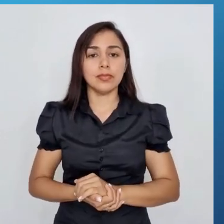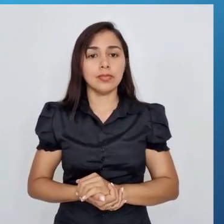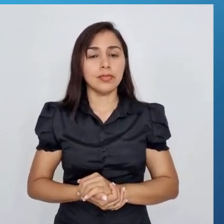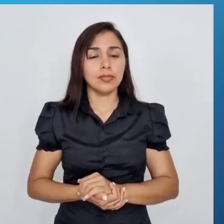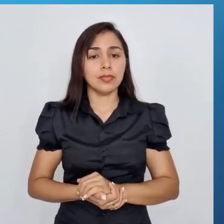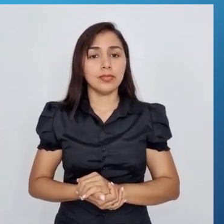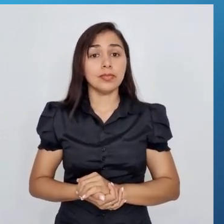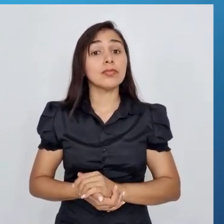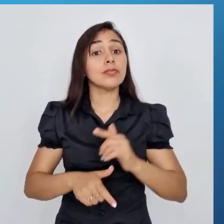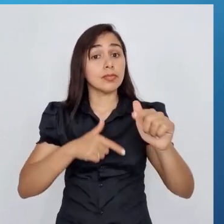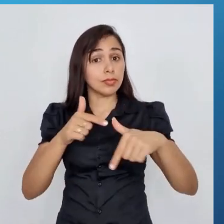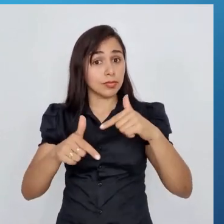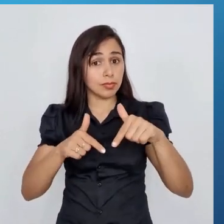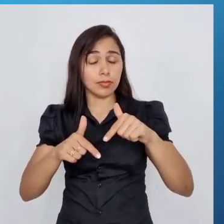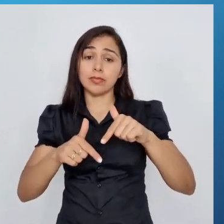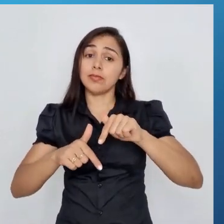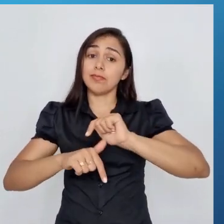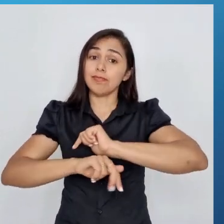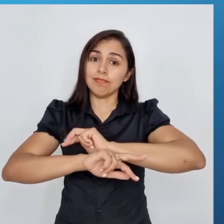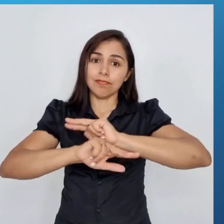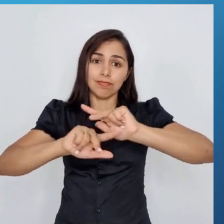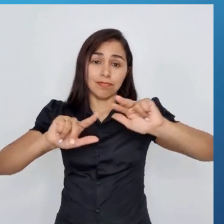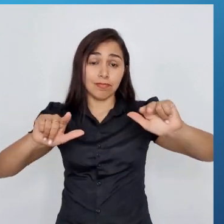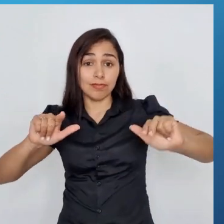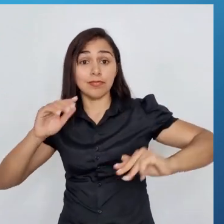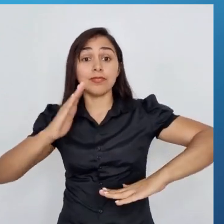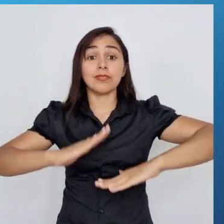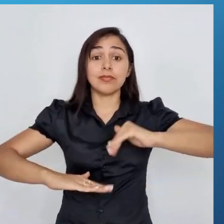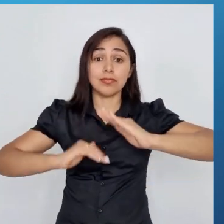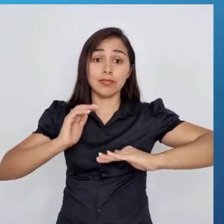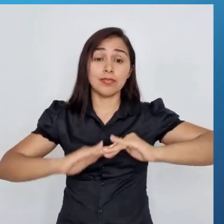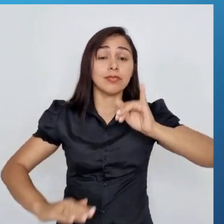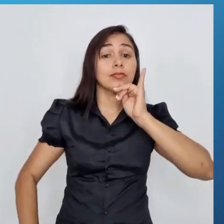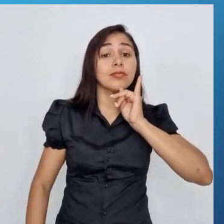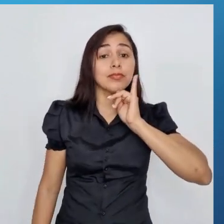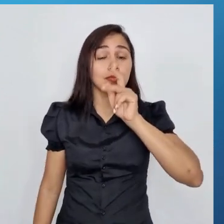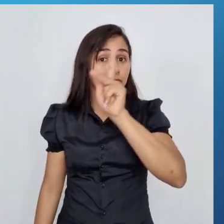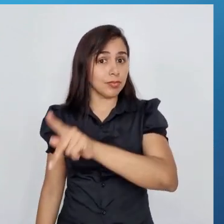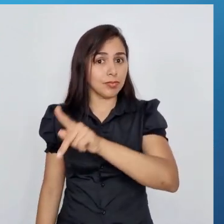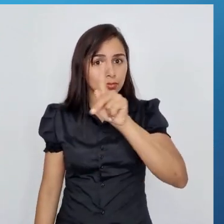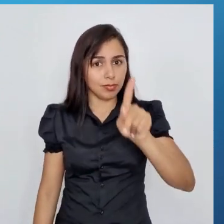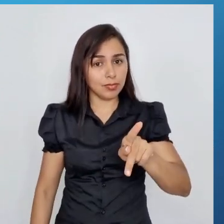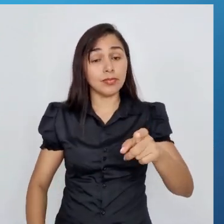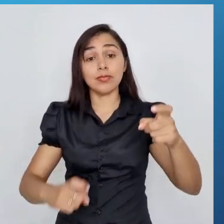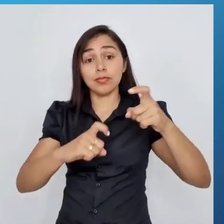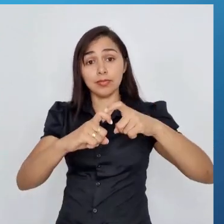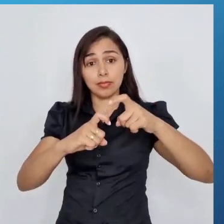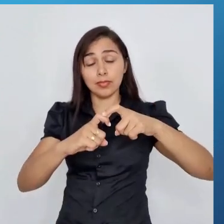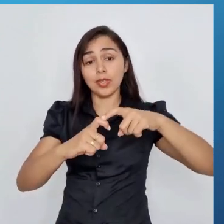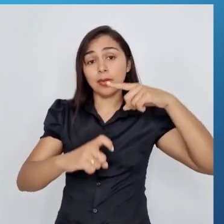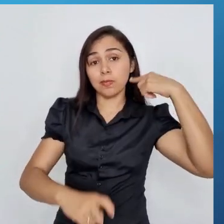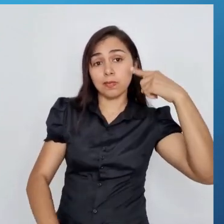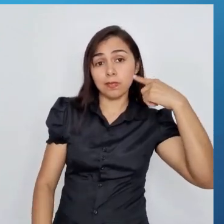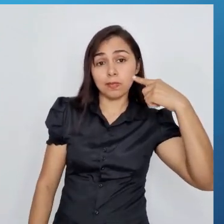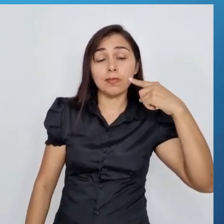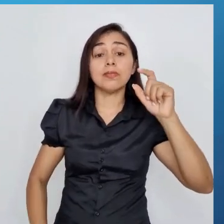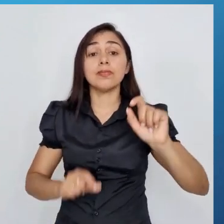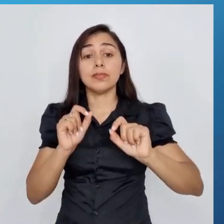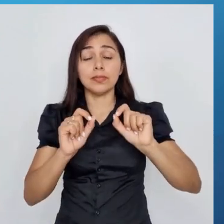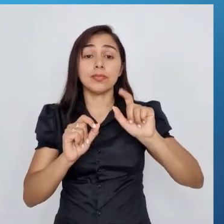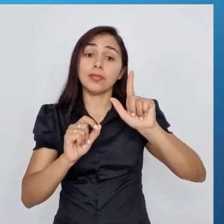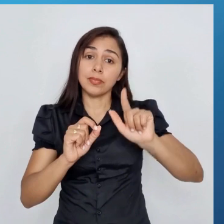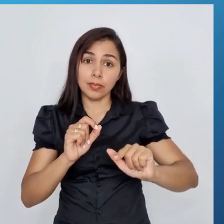atividades de diversos profissionais, como professores, médicos, advogados, são chamadas de